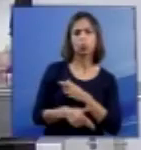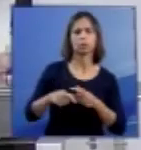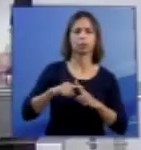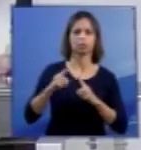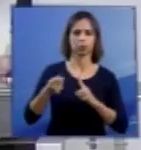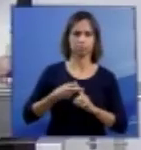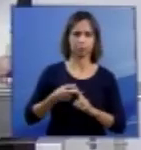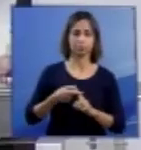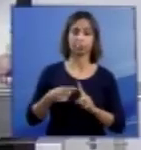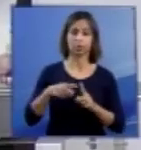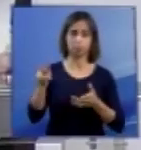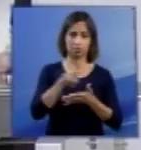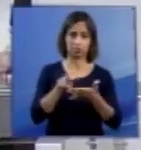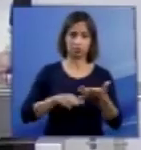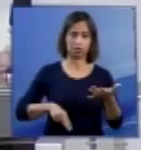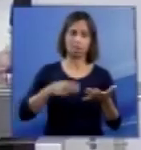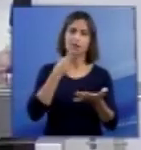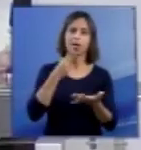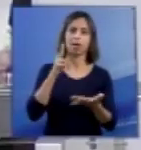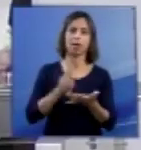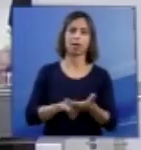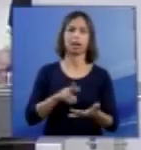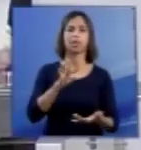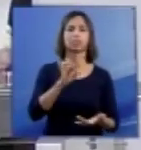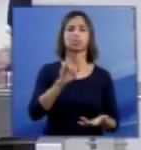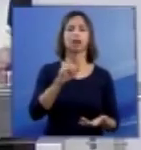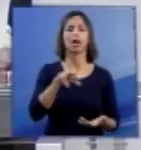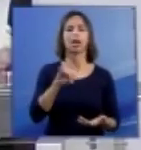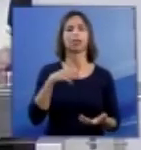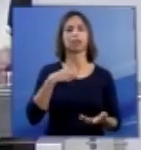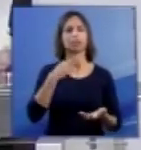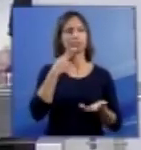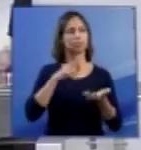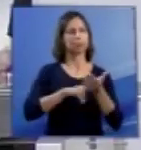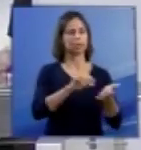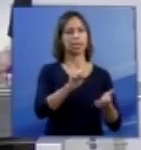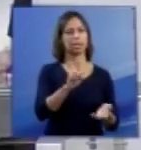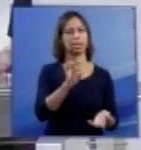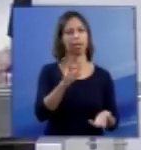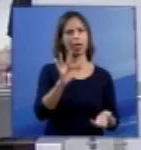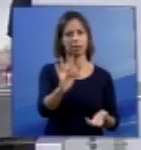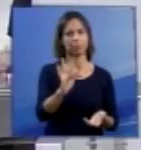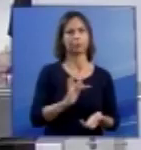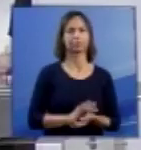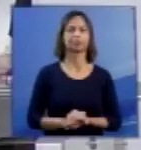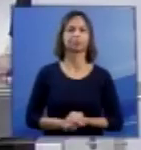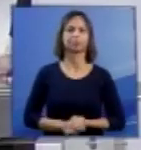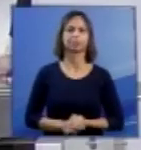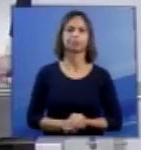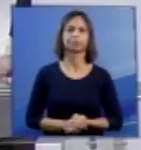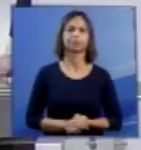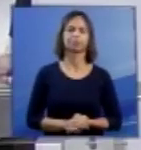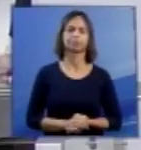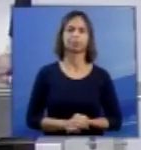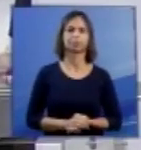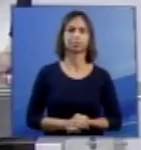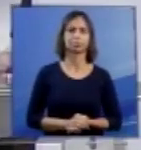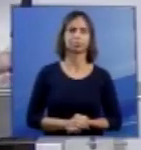E eu leio aqui a carta que Tiani dirigiu ao Supremo Tribunal Federal. Cito.